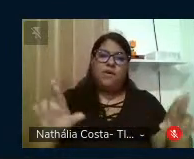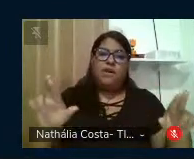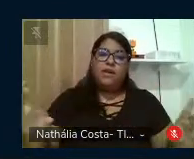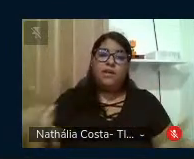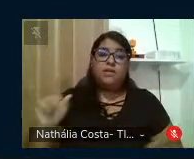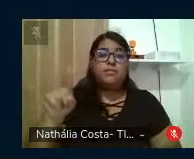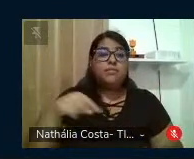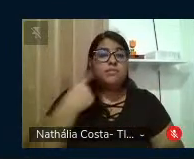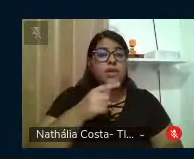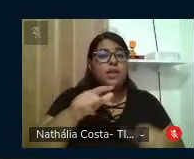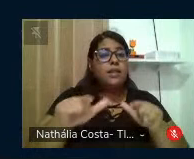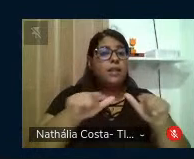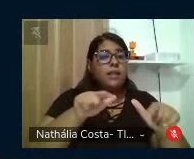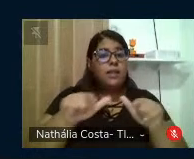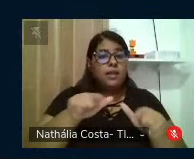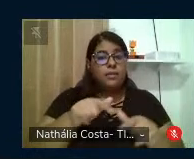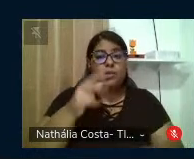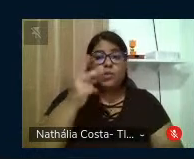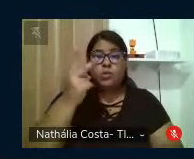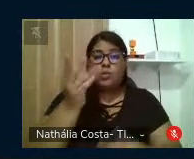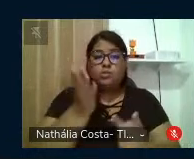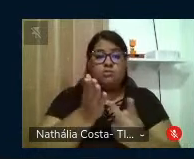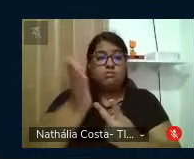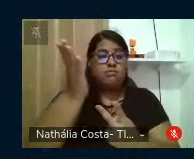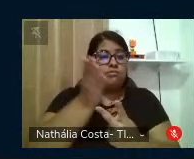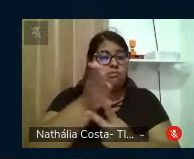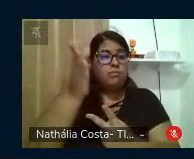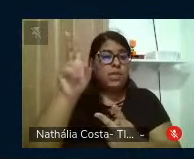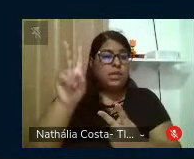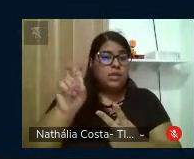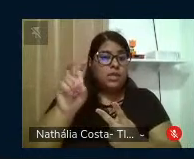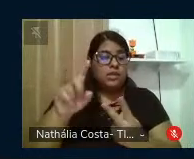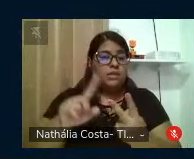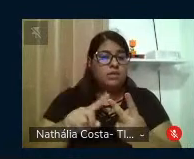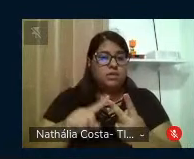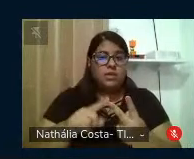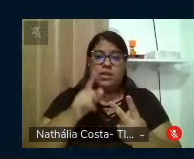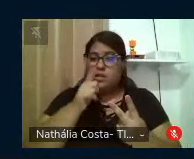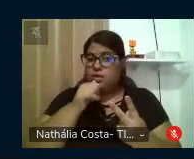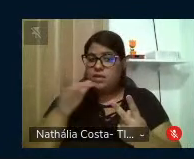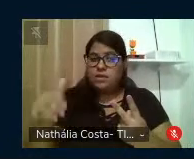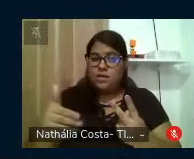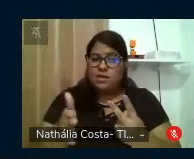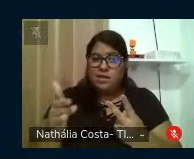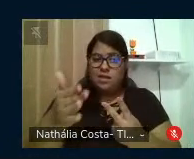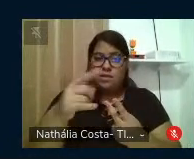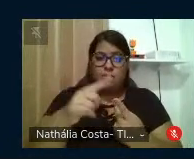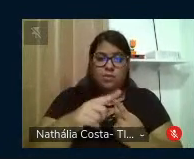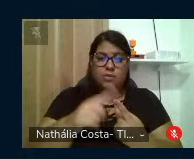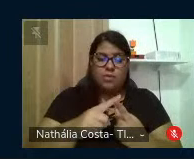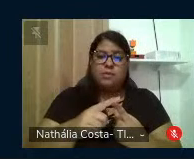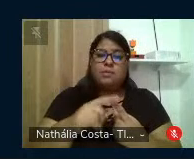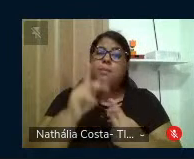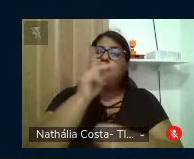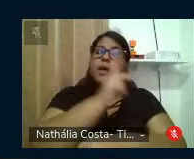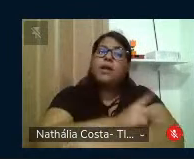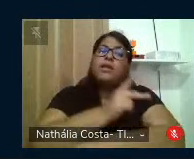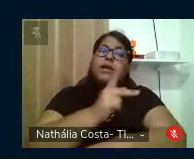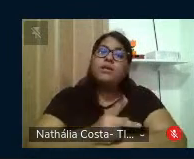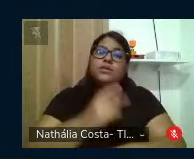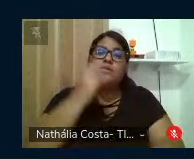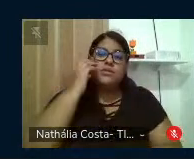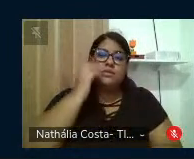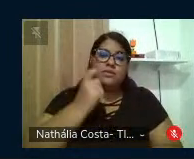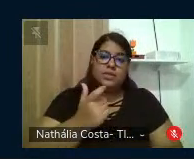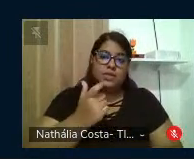nós trabalhamos em torno de dois eixos temáticos, sendo eles o Rio Capivaribe e a pedagogia freiriana. Especificando esse último,